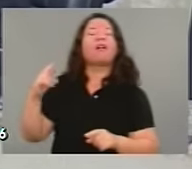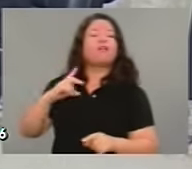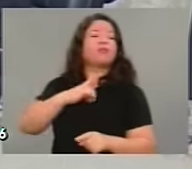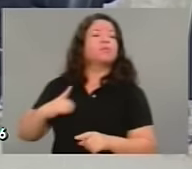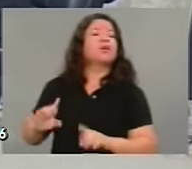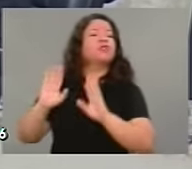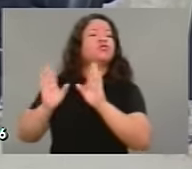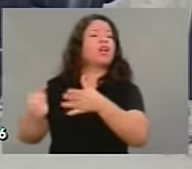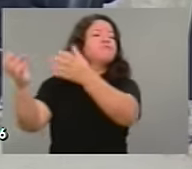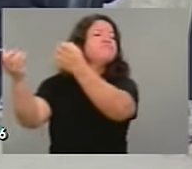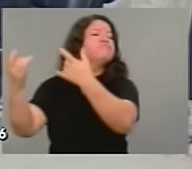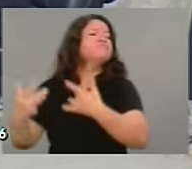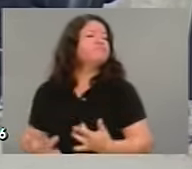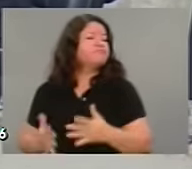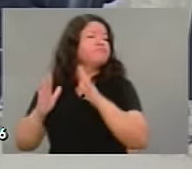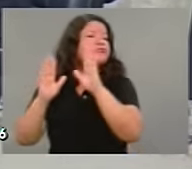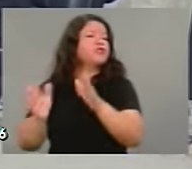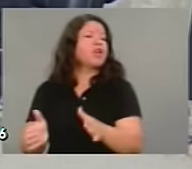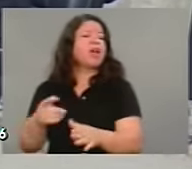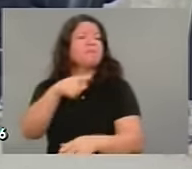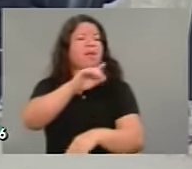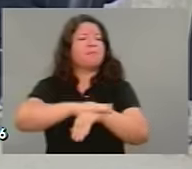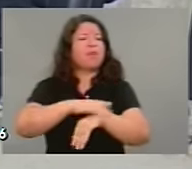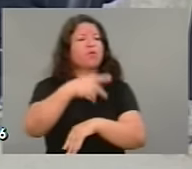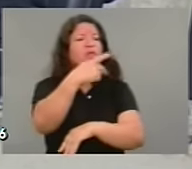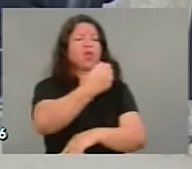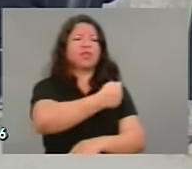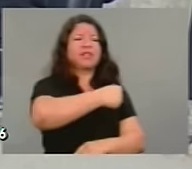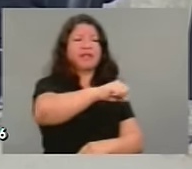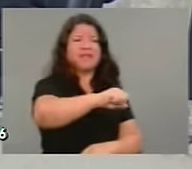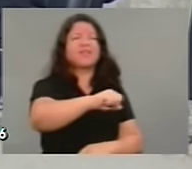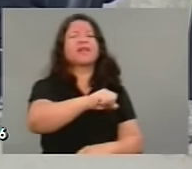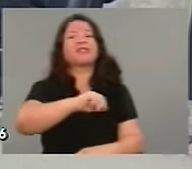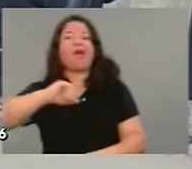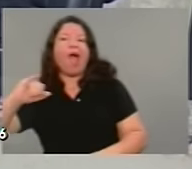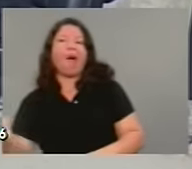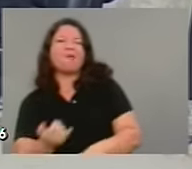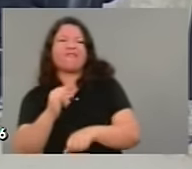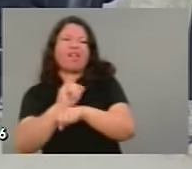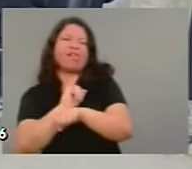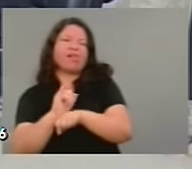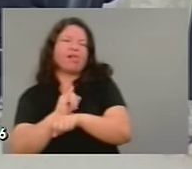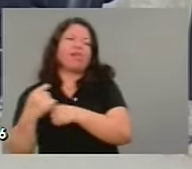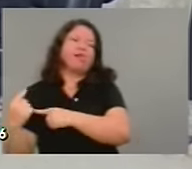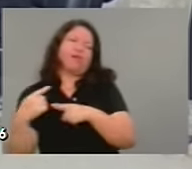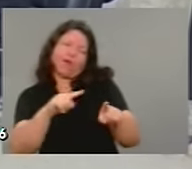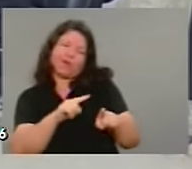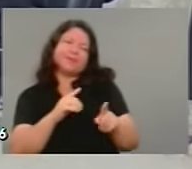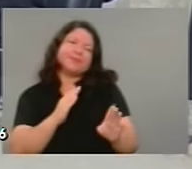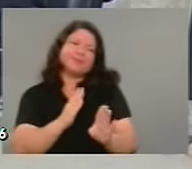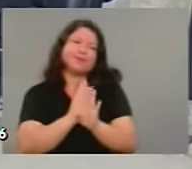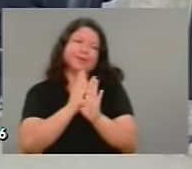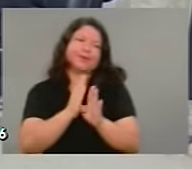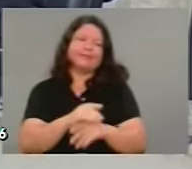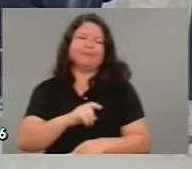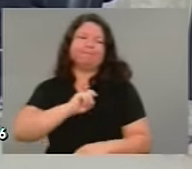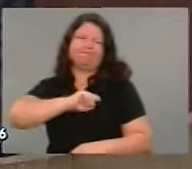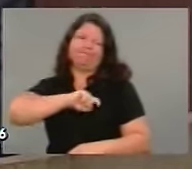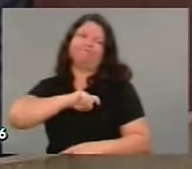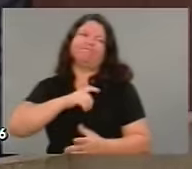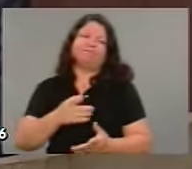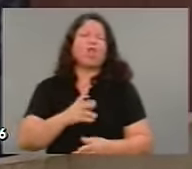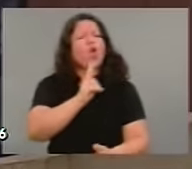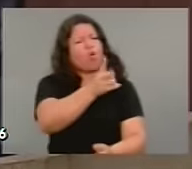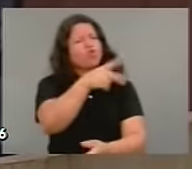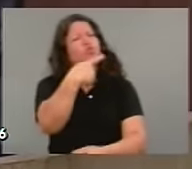dizer, principalmente pelas bandeiras que Vossa Excelência defende, muito provavelmente por isso Vossa Excelência está sendo vítima dessa maldade. Muito obrigado. Continue